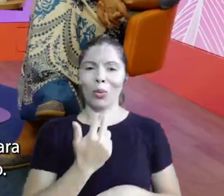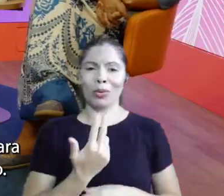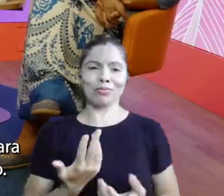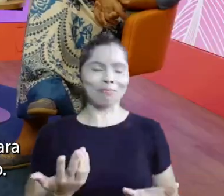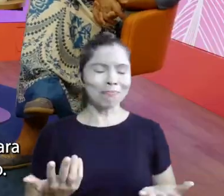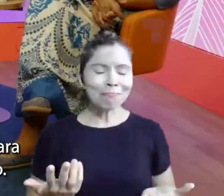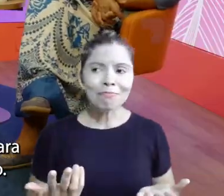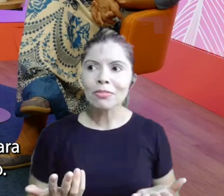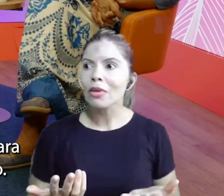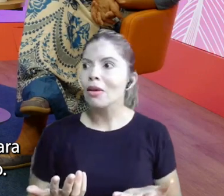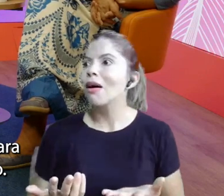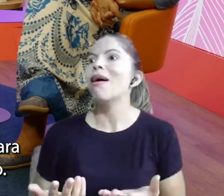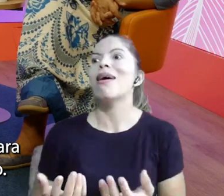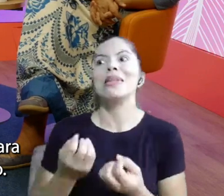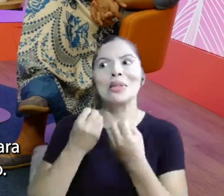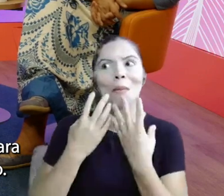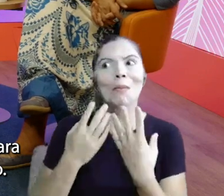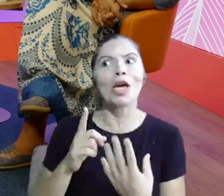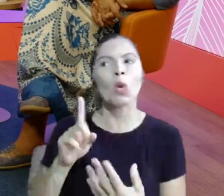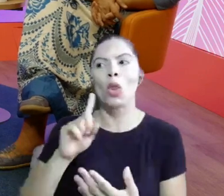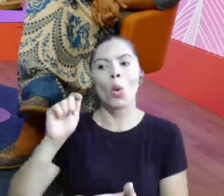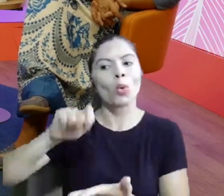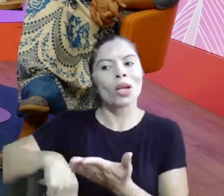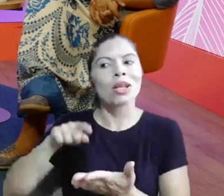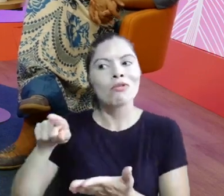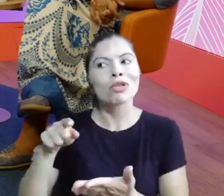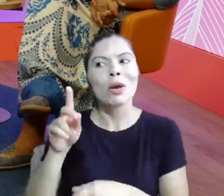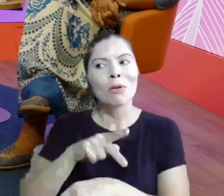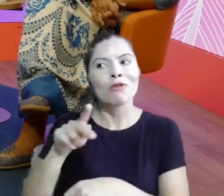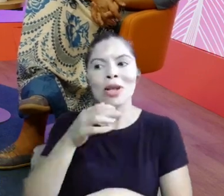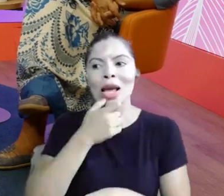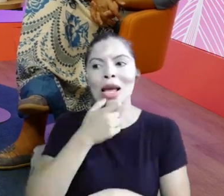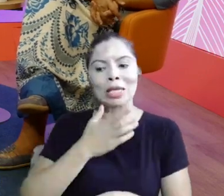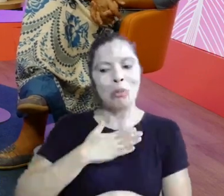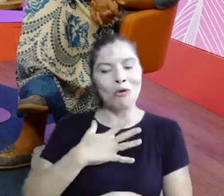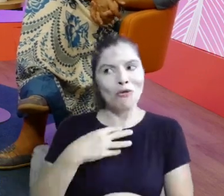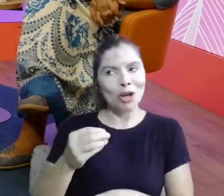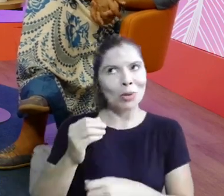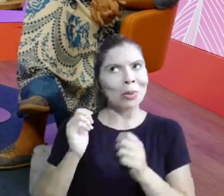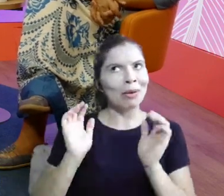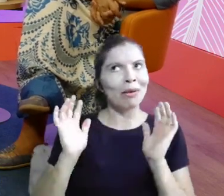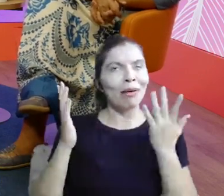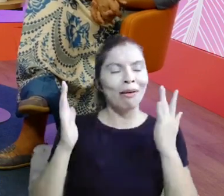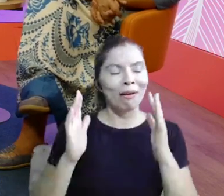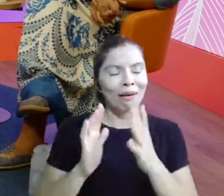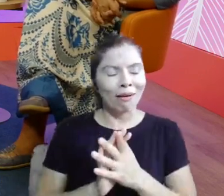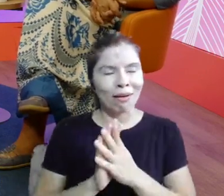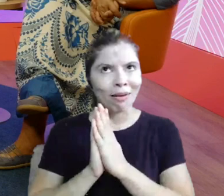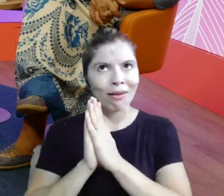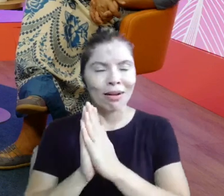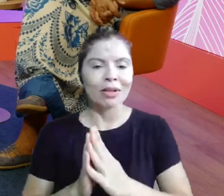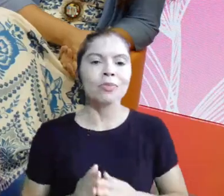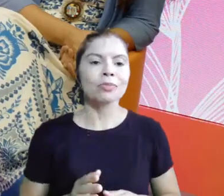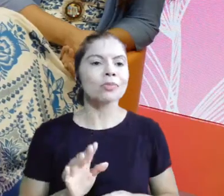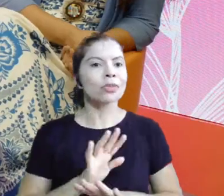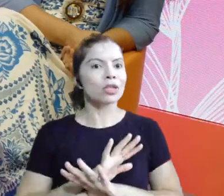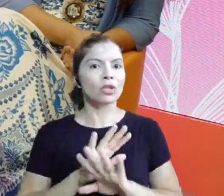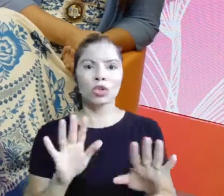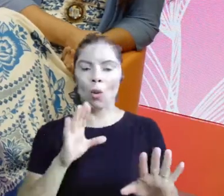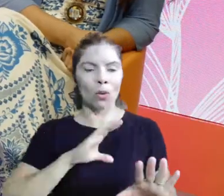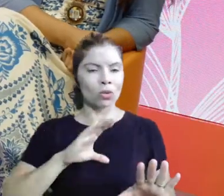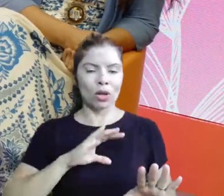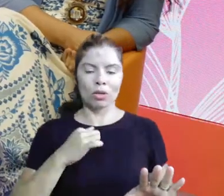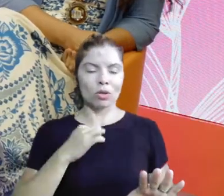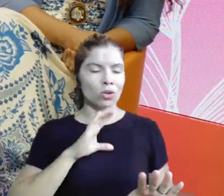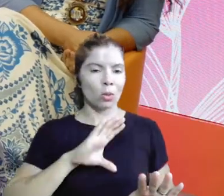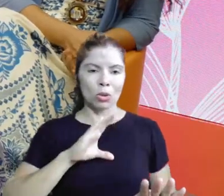contratei ela para ser professora de inglês do meu filho. Ótimo. A gente ia só no português. E aí, depois de fazer três